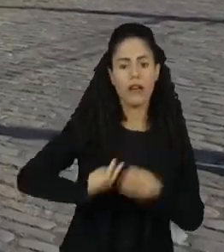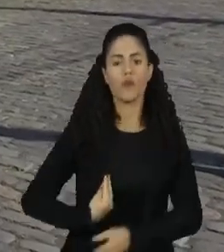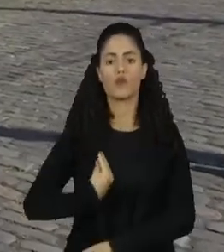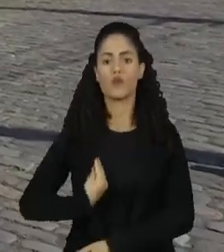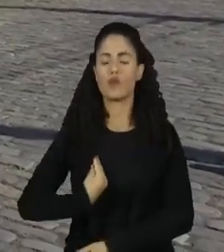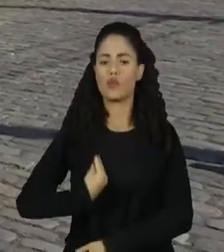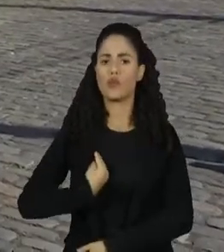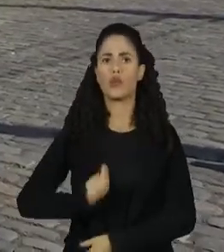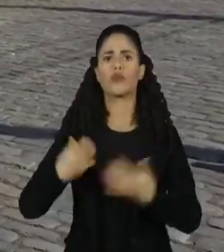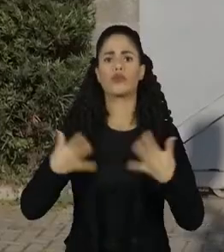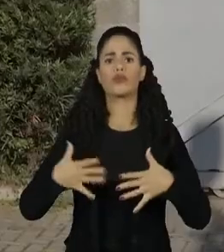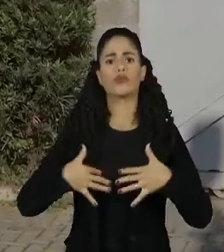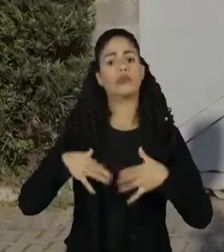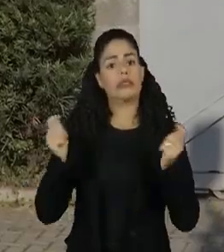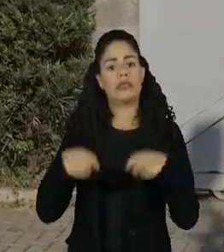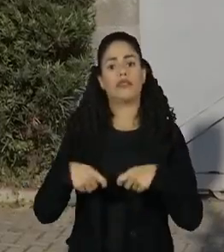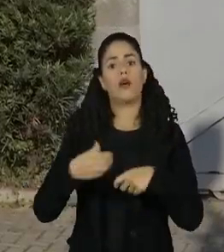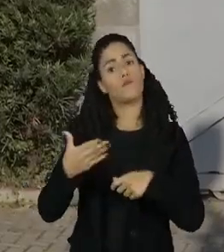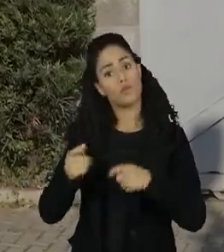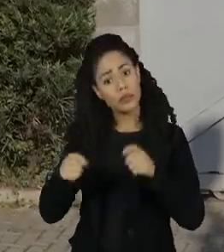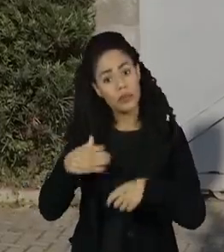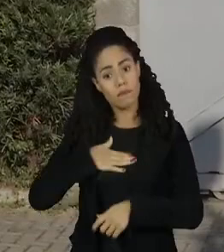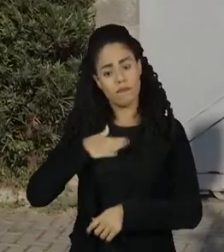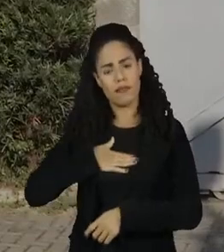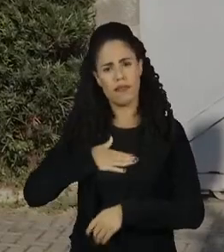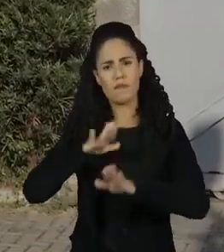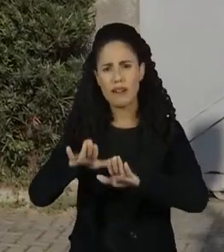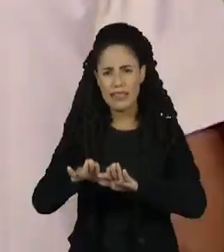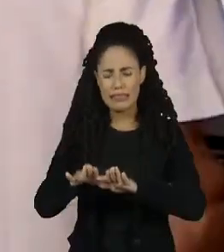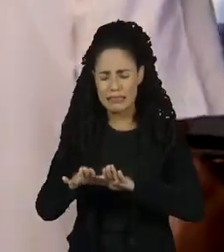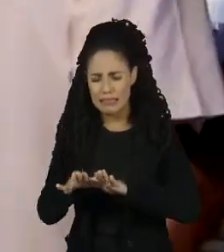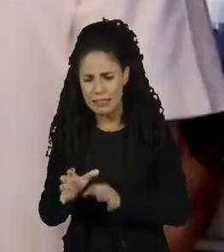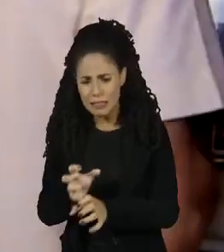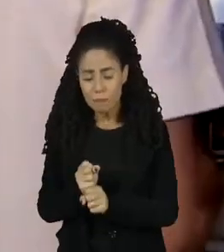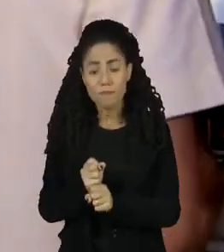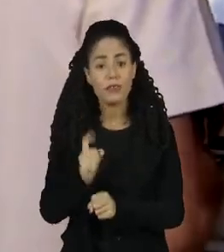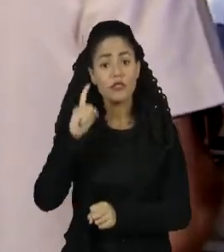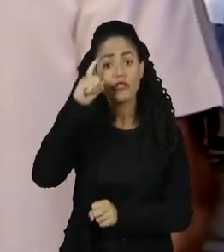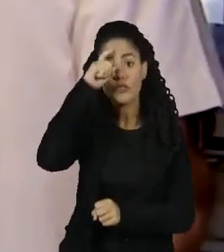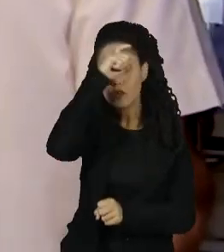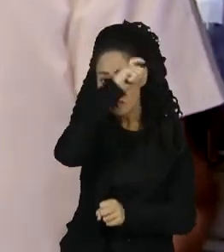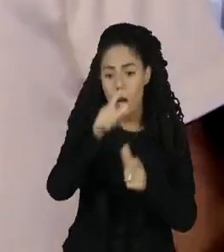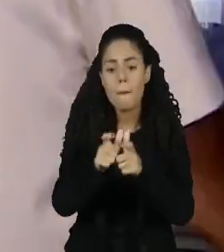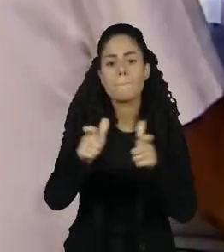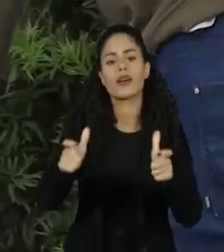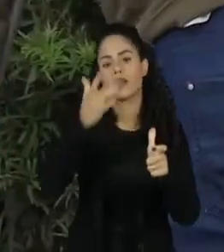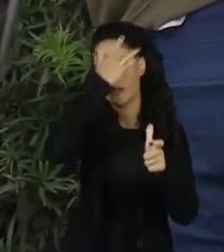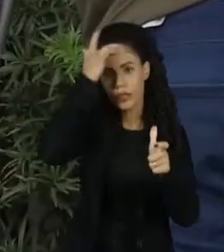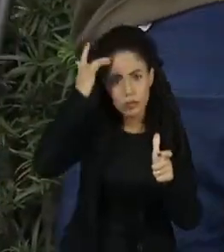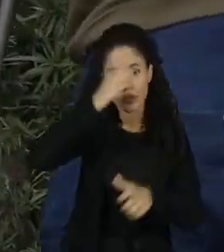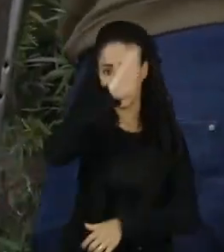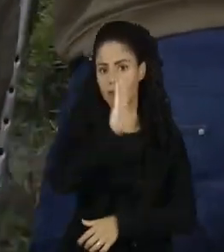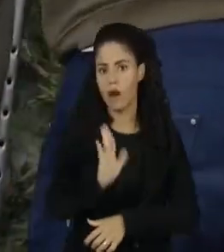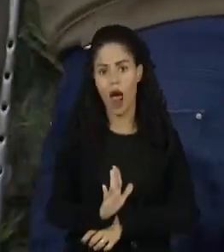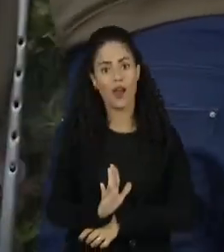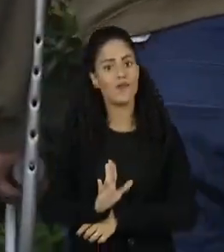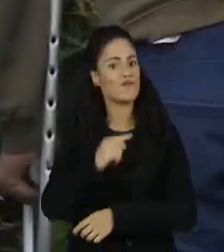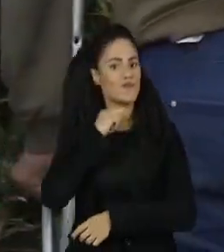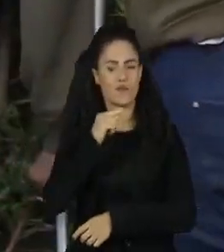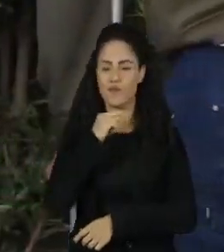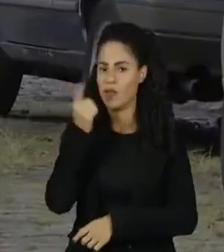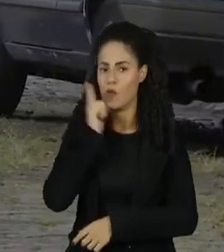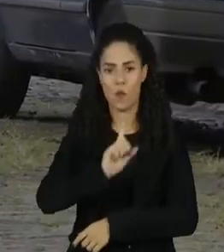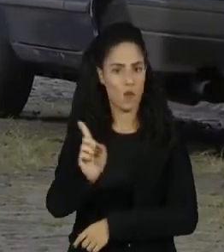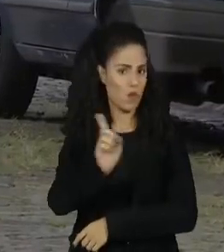o que eu posso. O aperto financeiro é tanto que boa parte dos brasileiros não consegue fazer um pé de meia para uma velhice mais